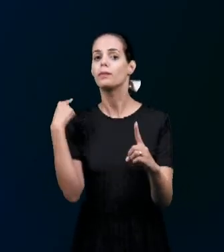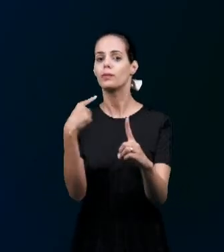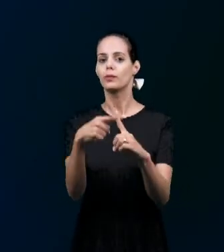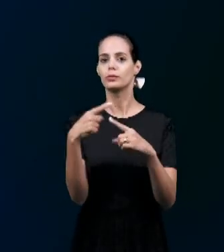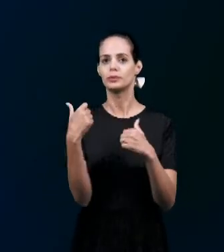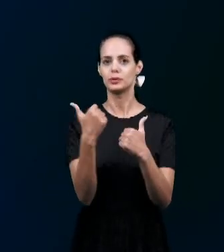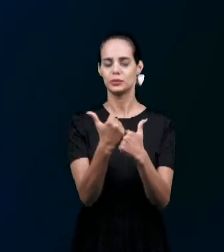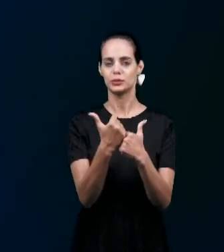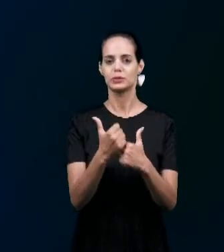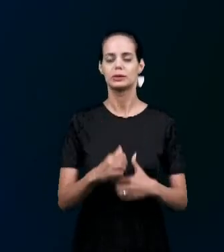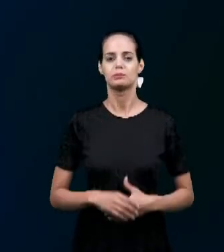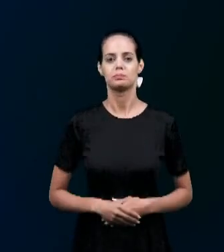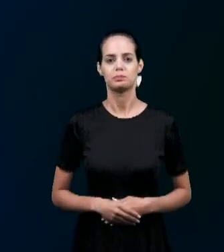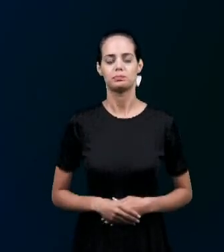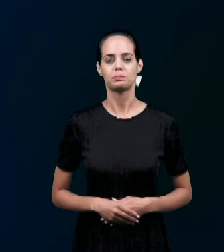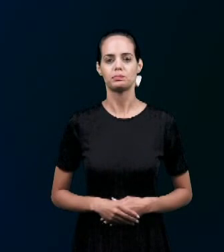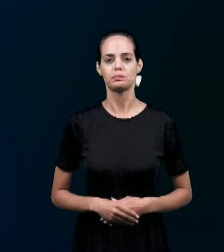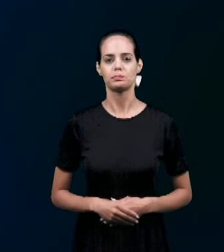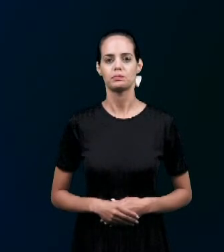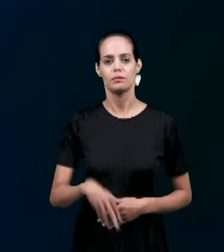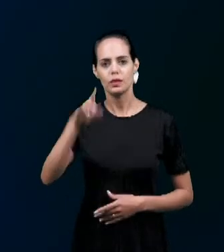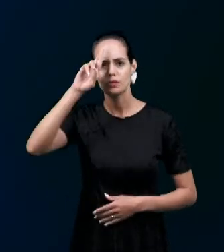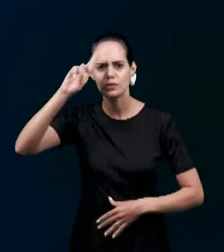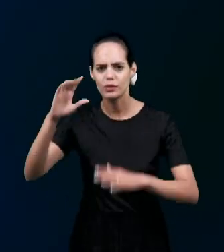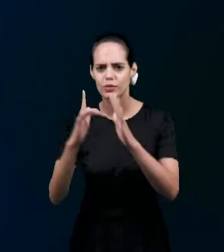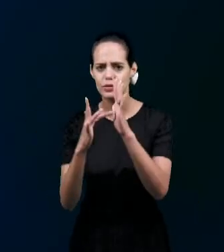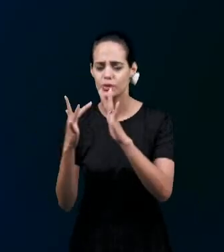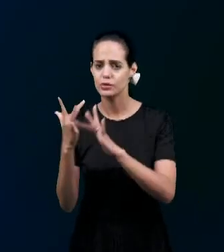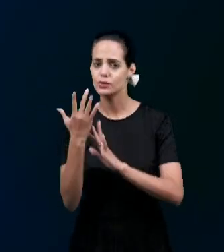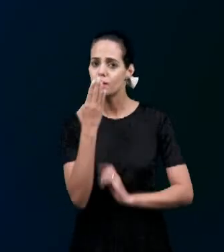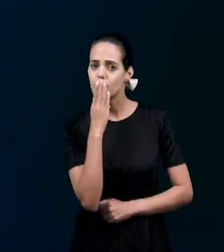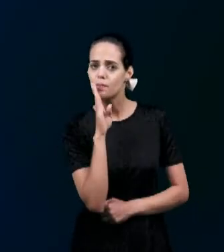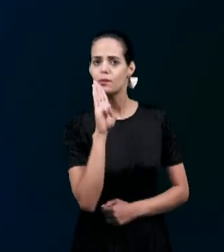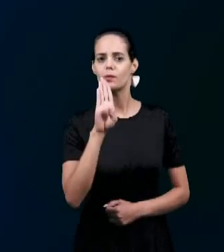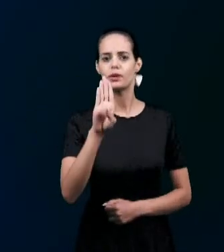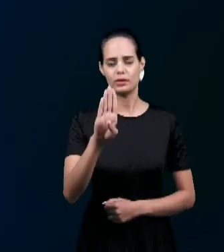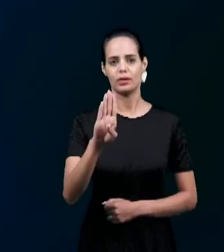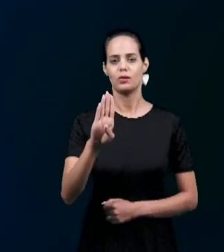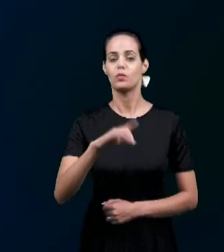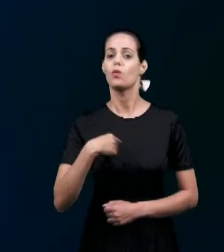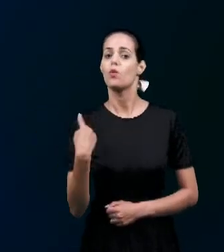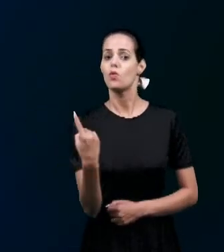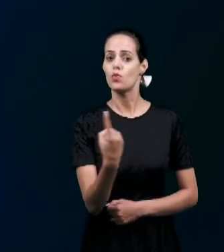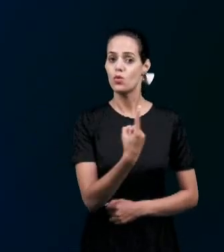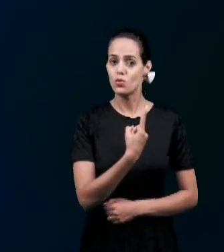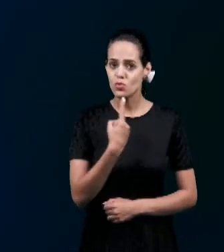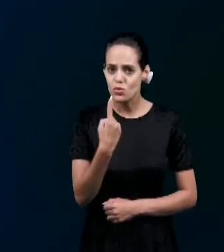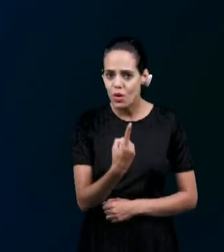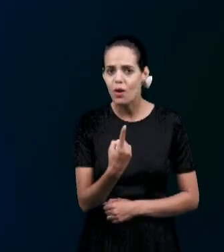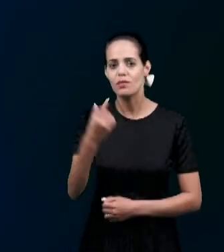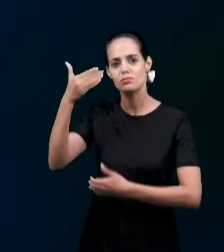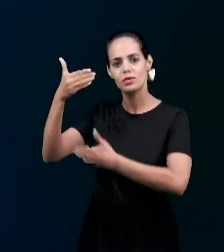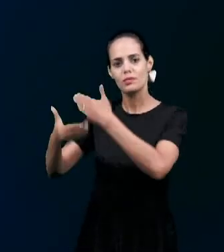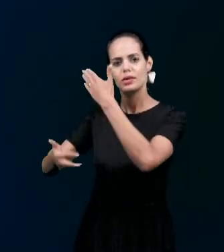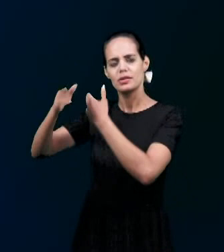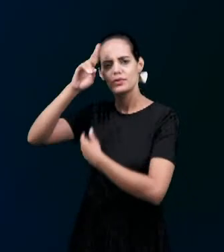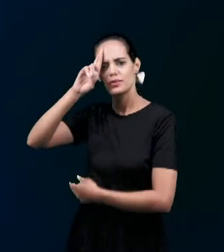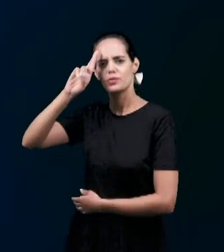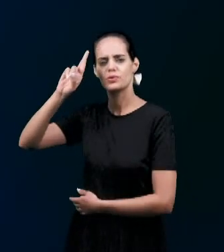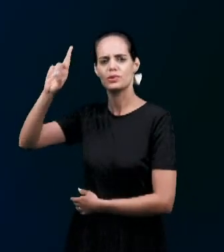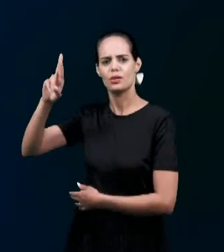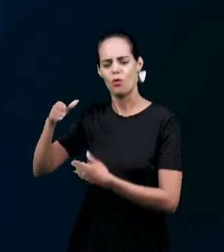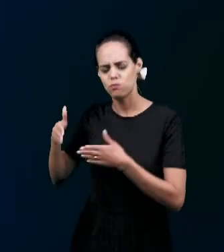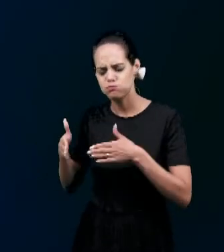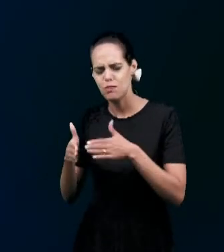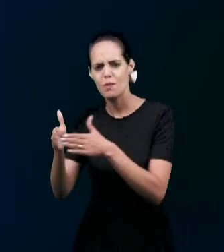Jesus Nos redimiu Para que hoje Pudéssemos andar Num bom e vivo Caminho Que Ele nos consagrou